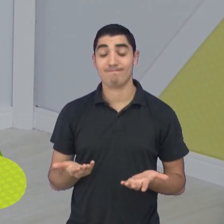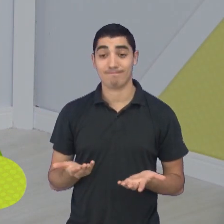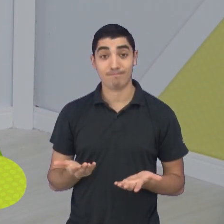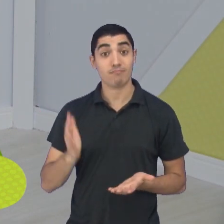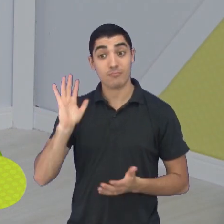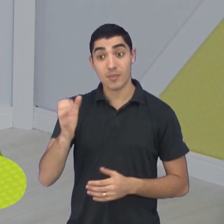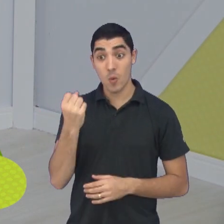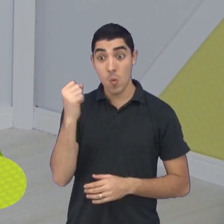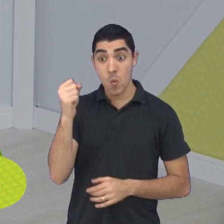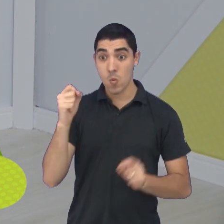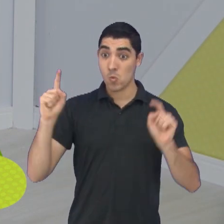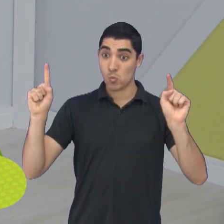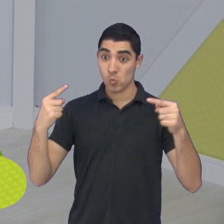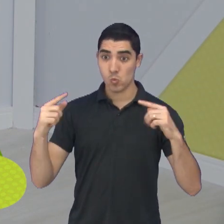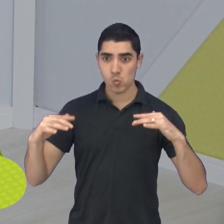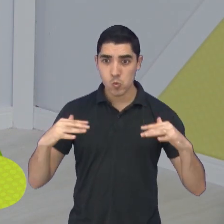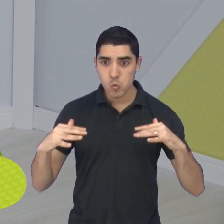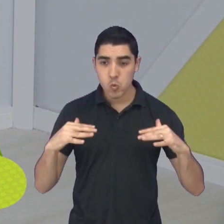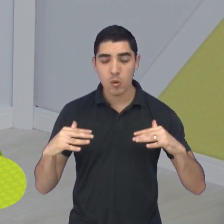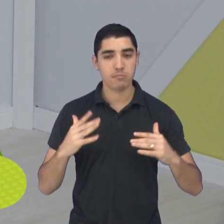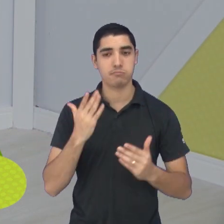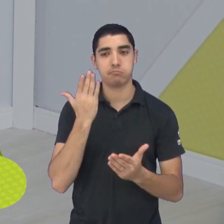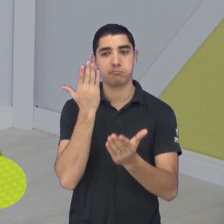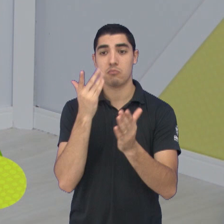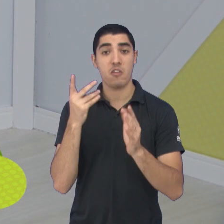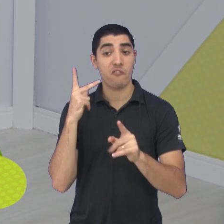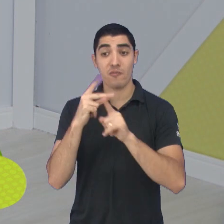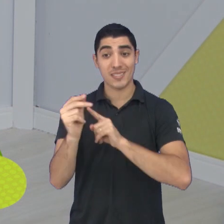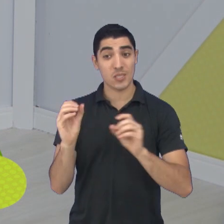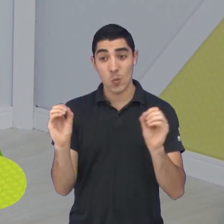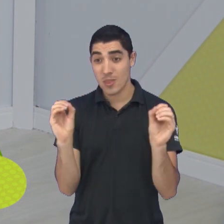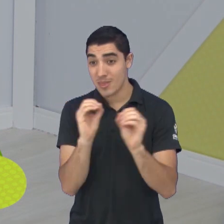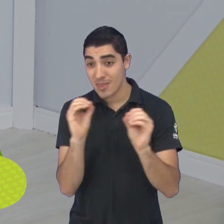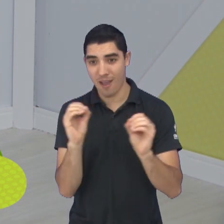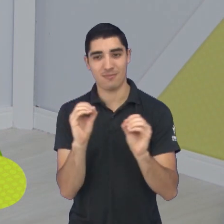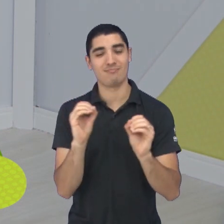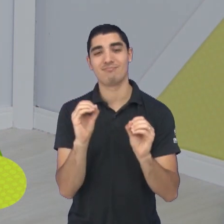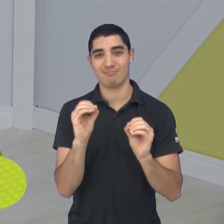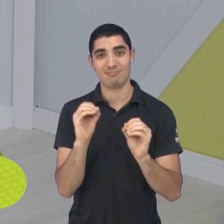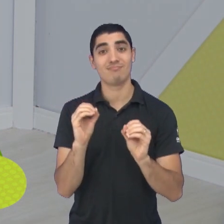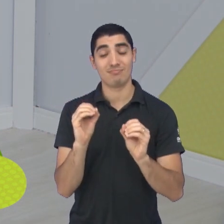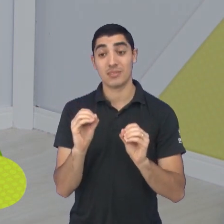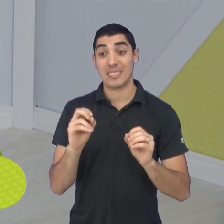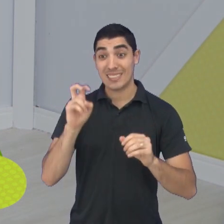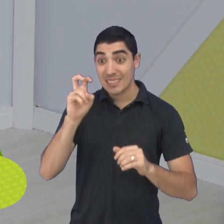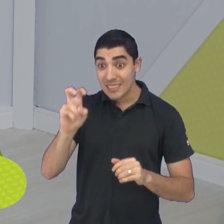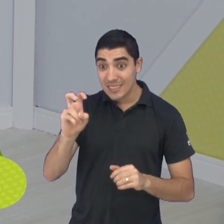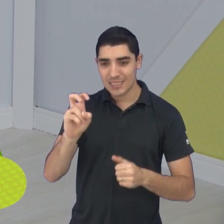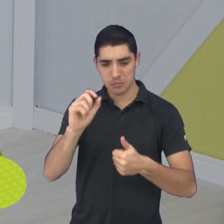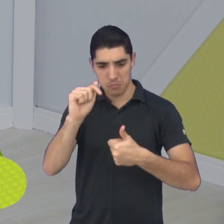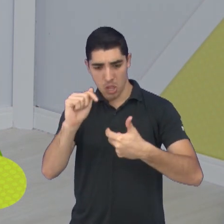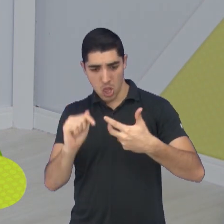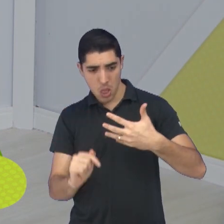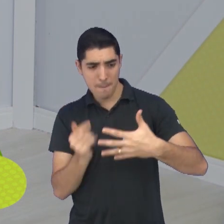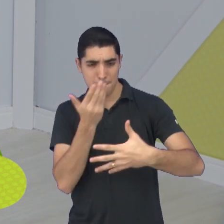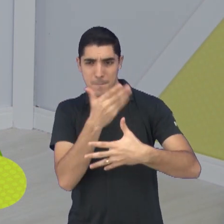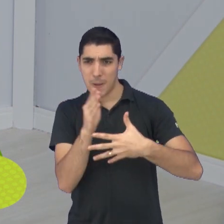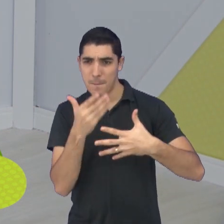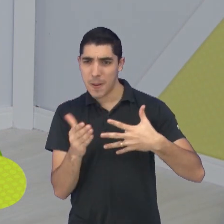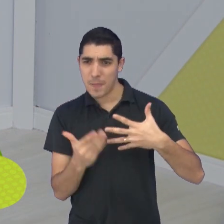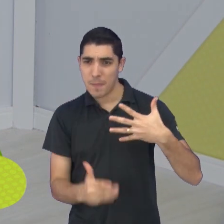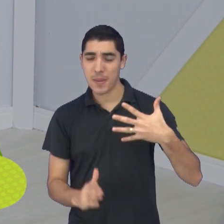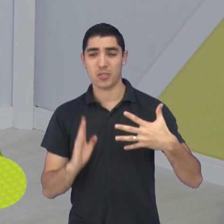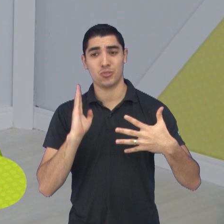oito jogos sem vencer na reta final, somando os dois jogos das quartas de final. Cinco derrotas consecutivas. Ao final